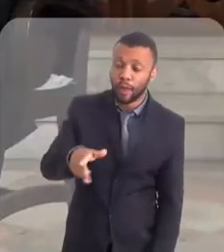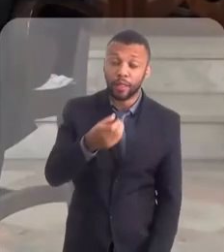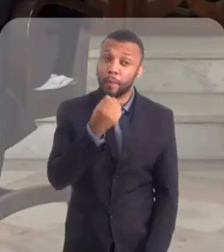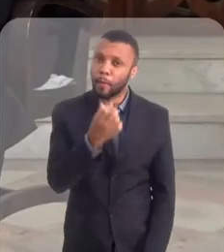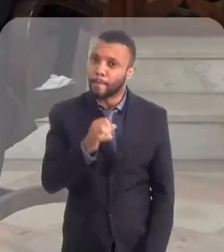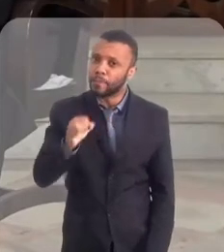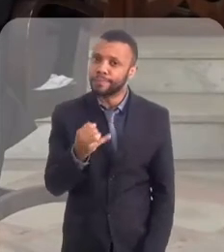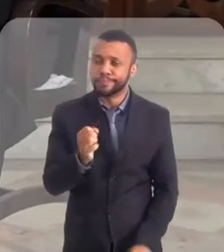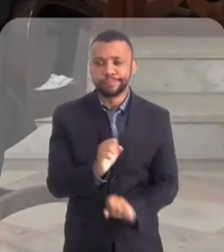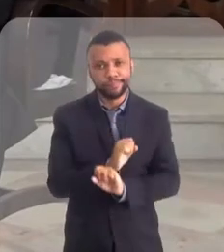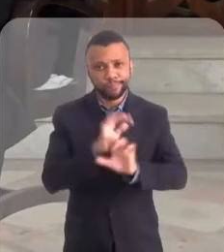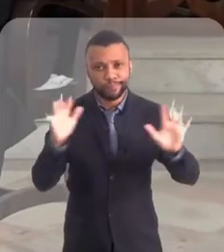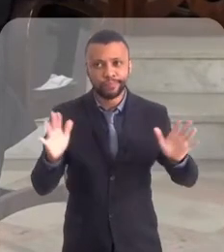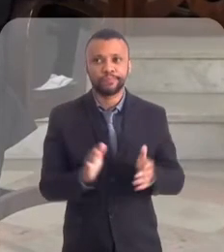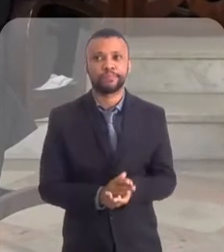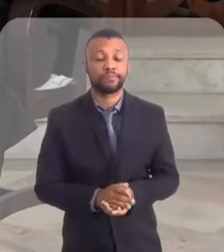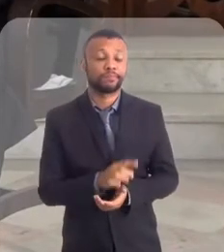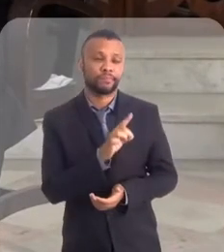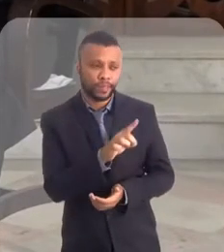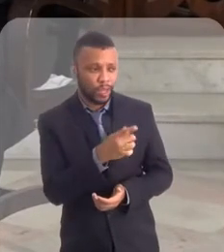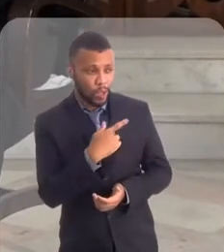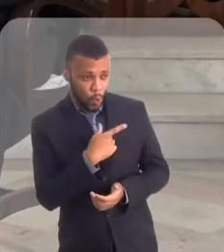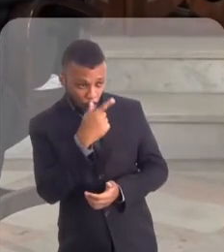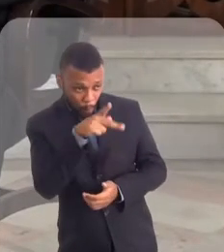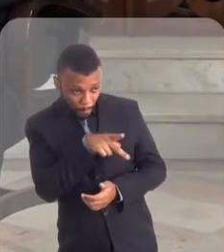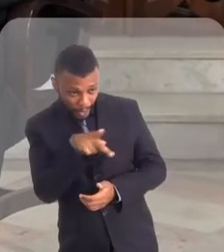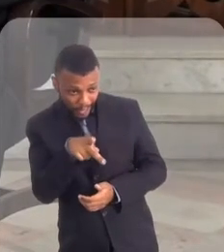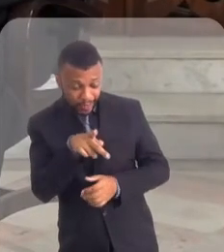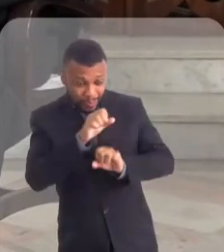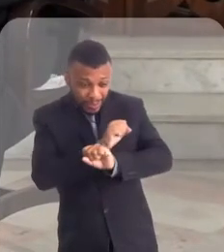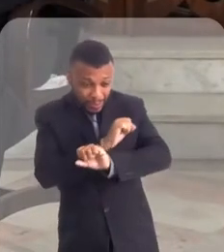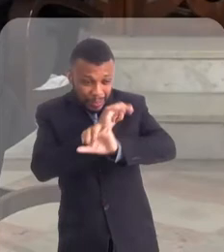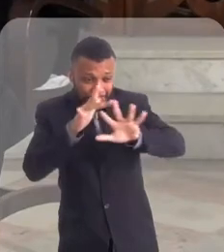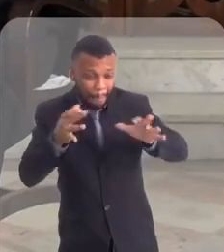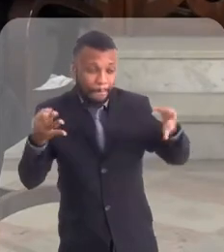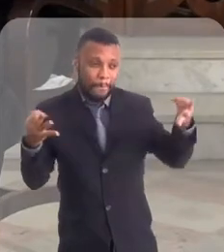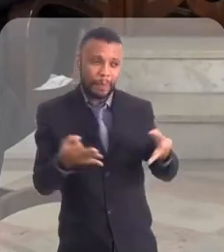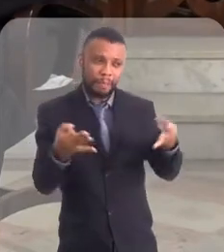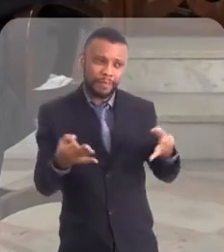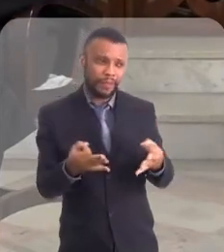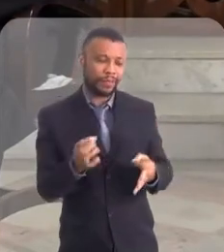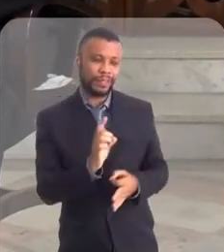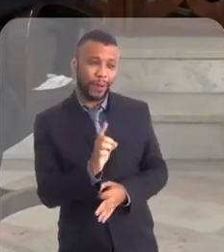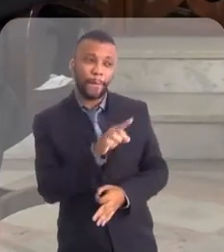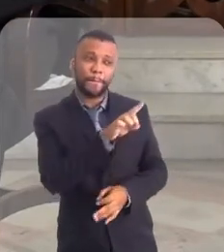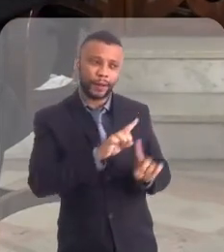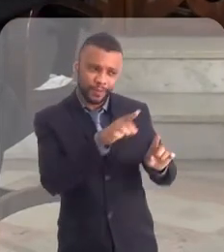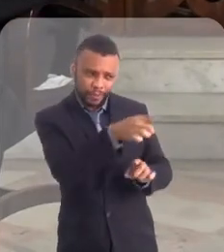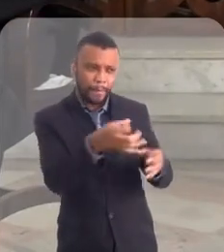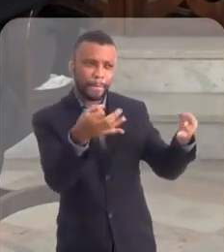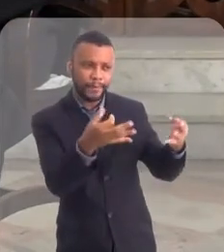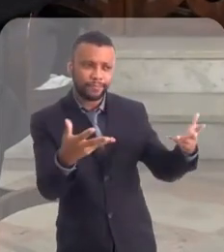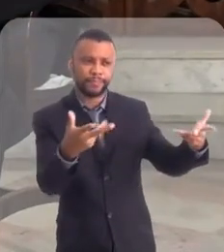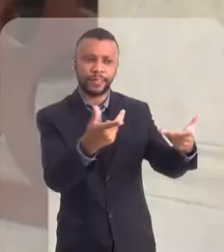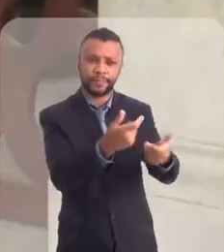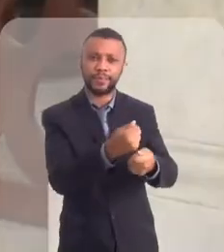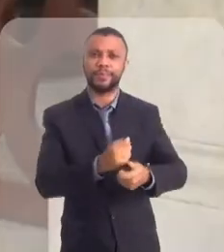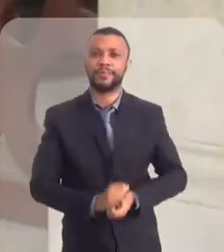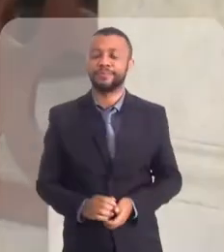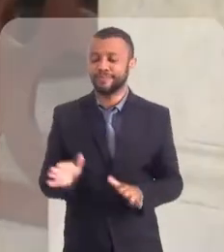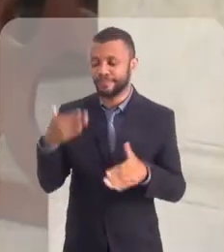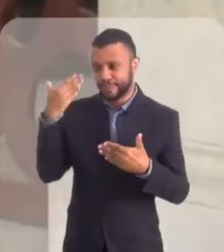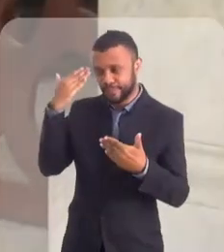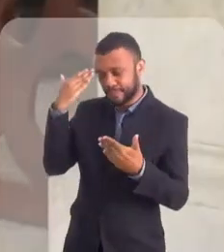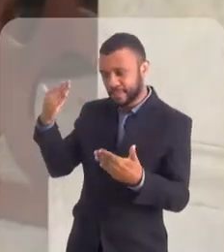para a gente esclarecer. Perfeito. Eu, como clérigo, não teria explicado melhor. Parabéns. Realmente perfeita a sua explicação. Muito obrigada.